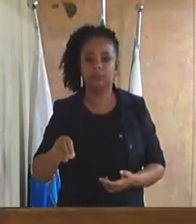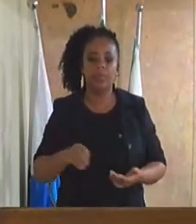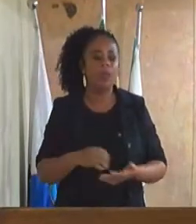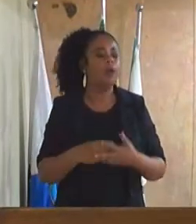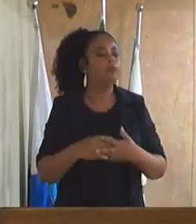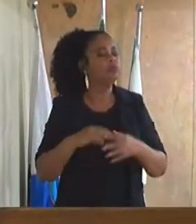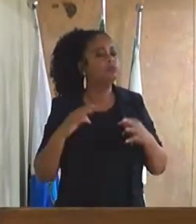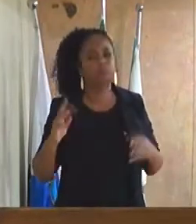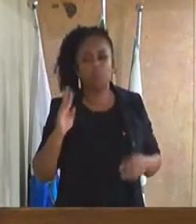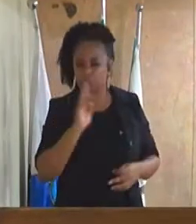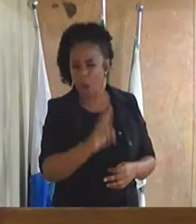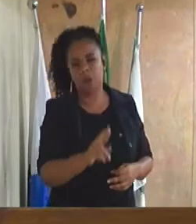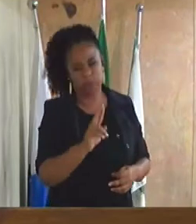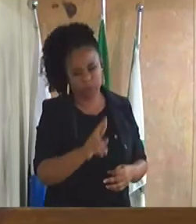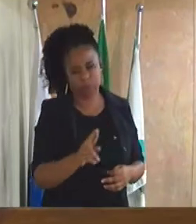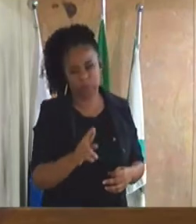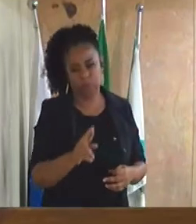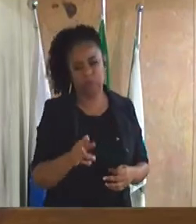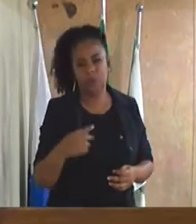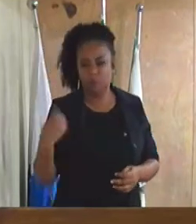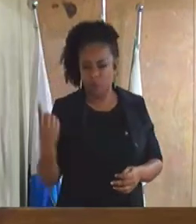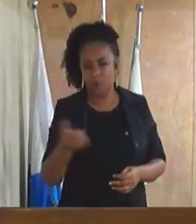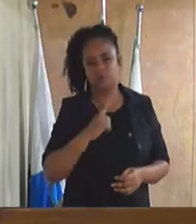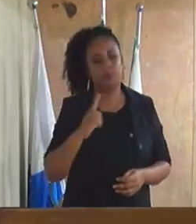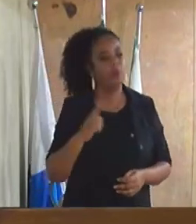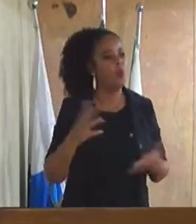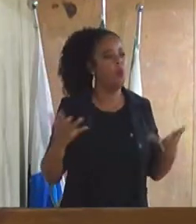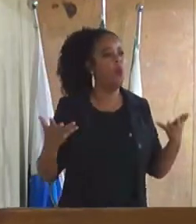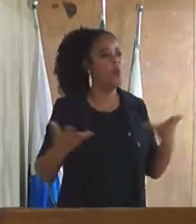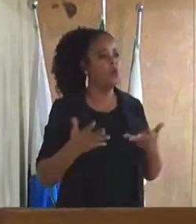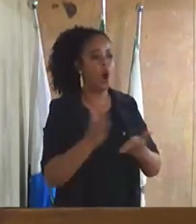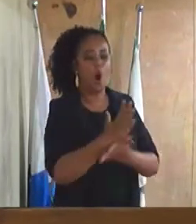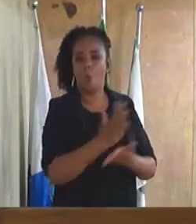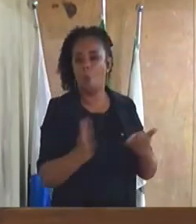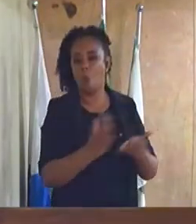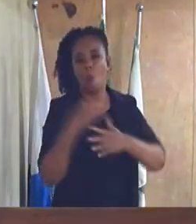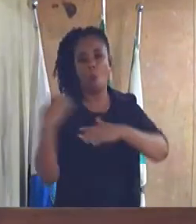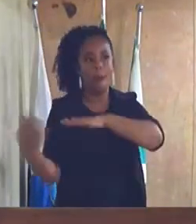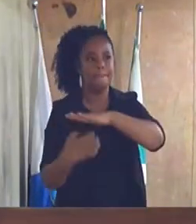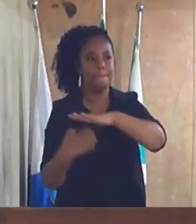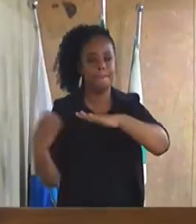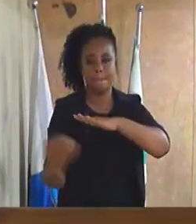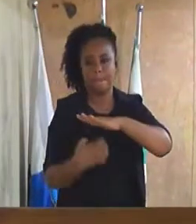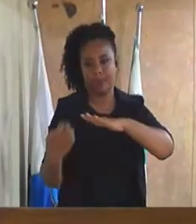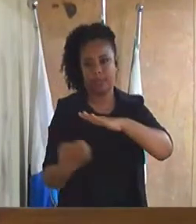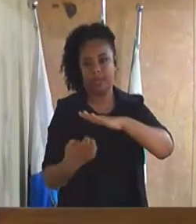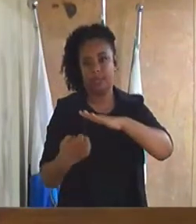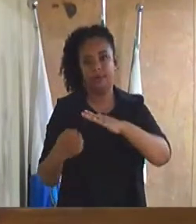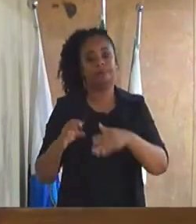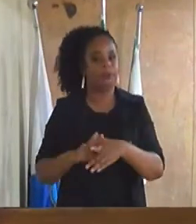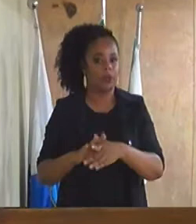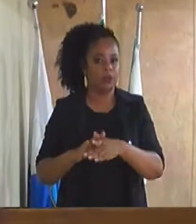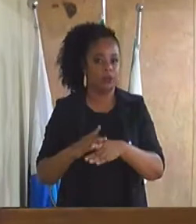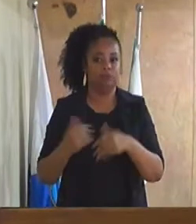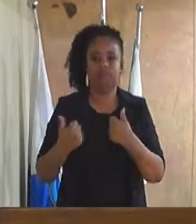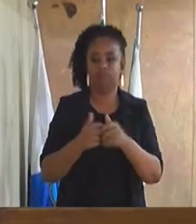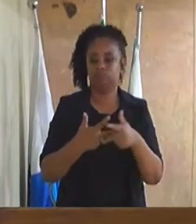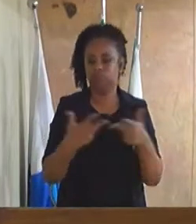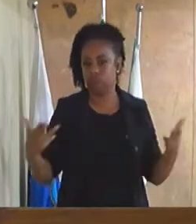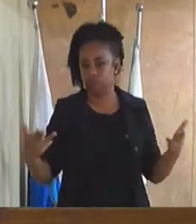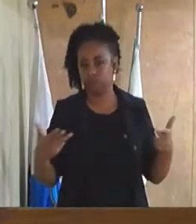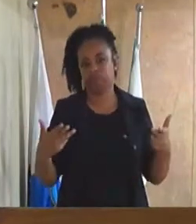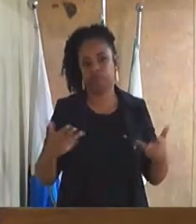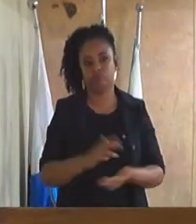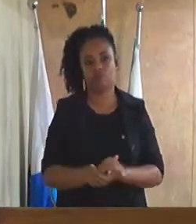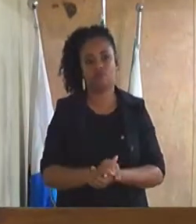nós temos hoje algumas empresas aqui em Duque de Caxias de transporte que